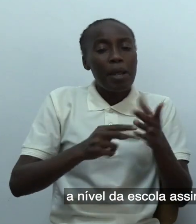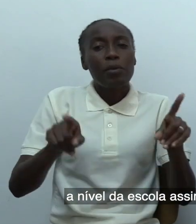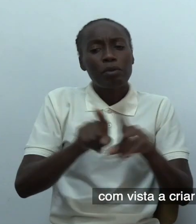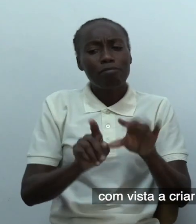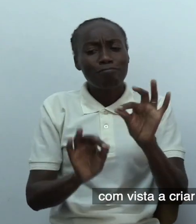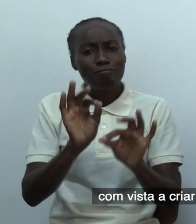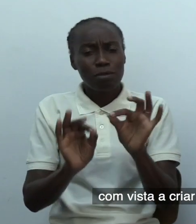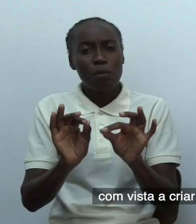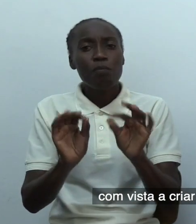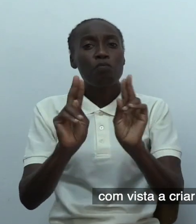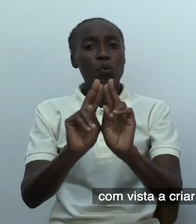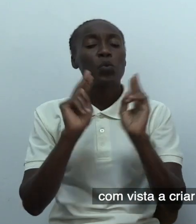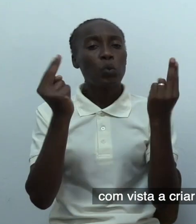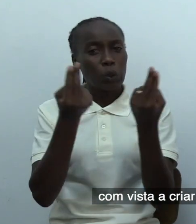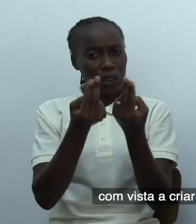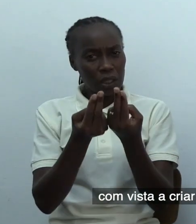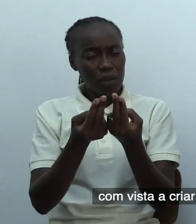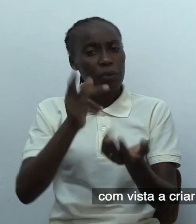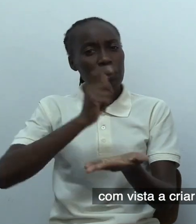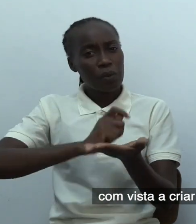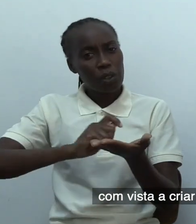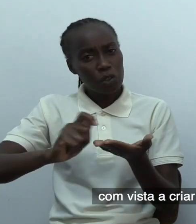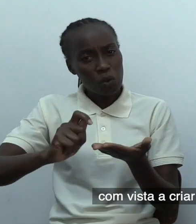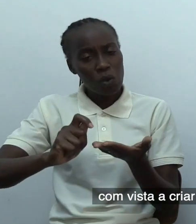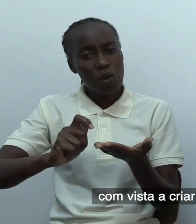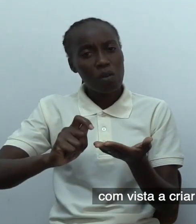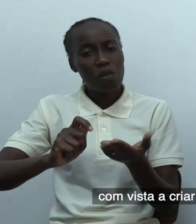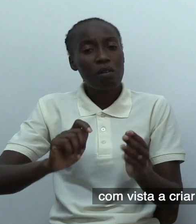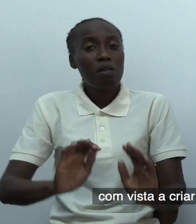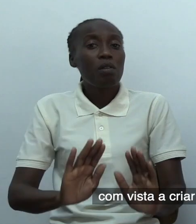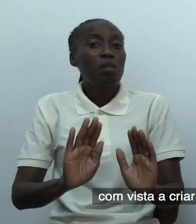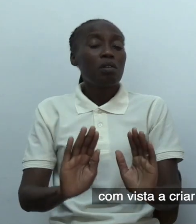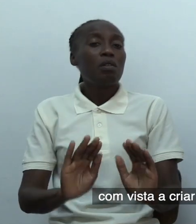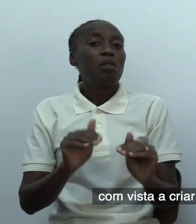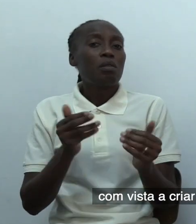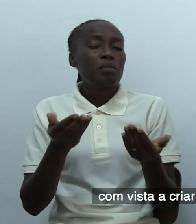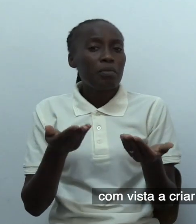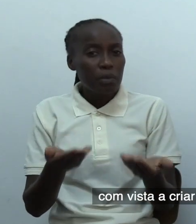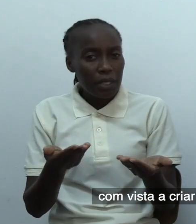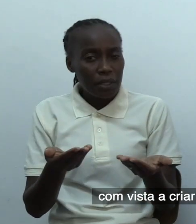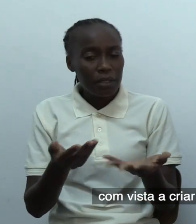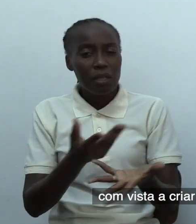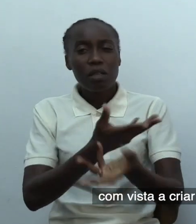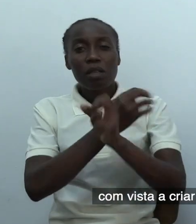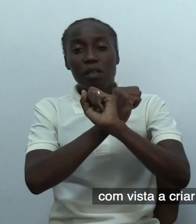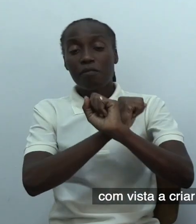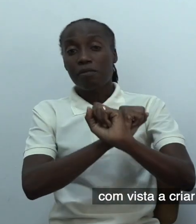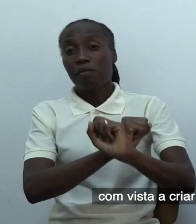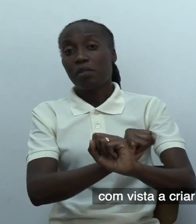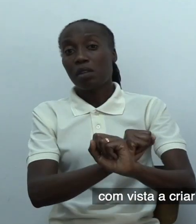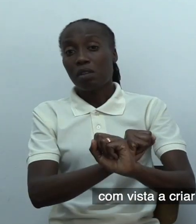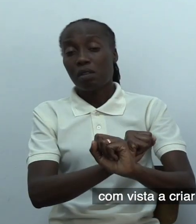com vista a evitar e criar